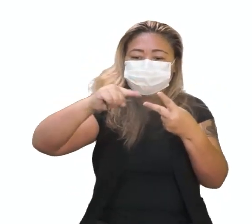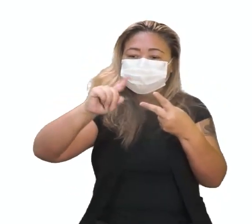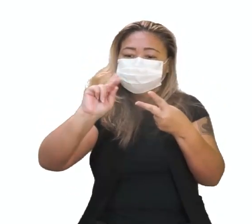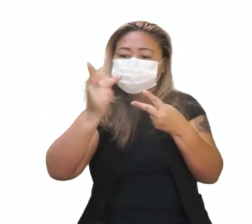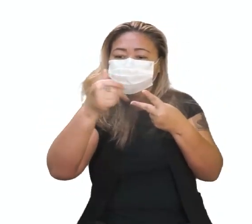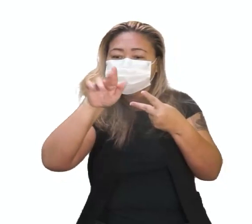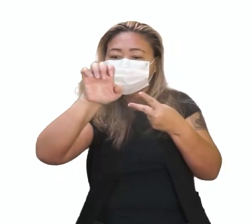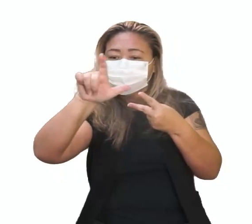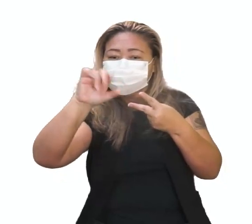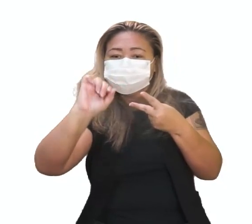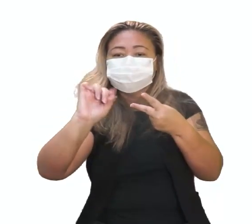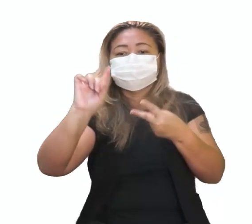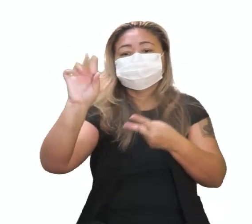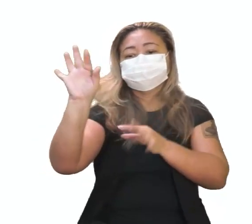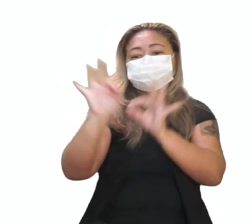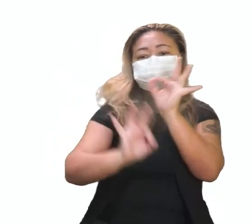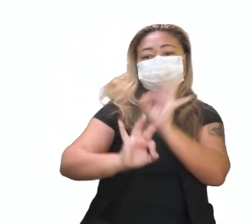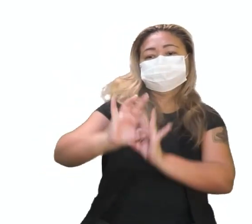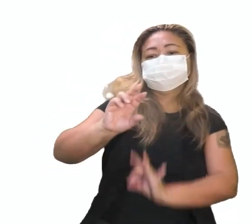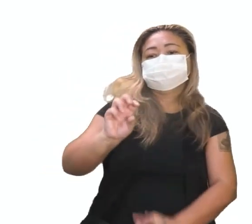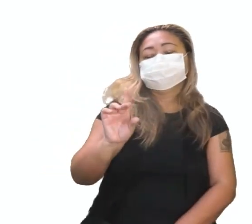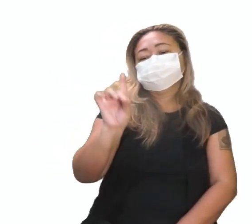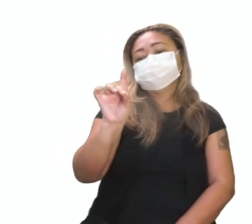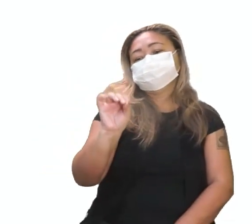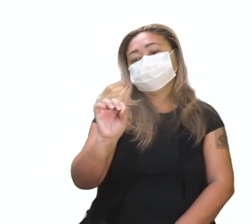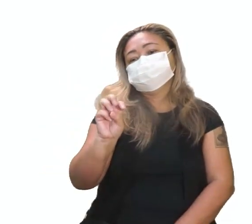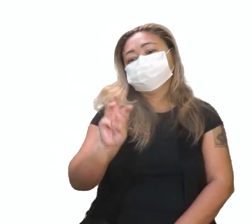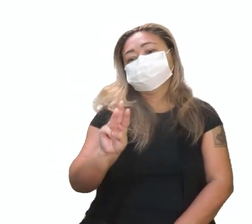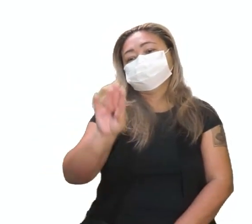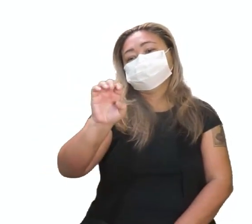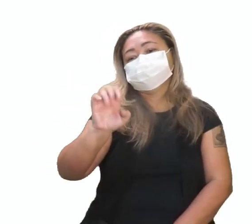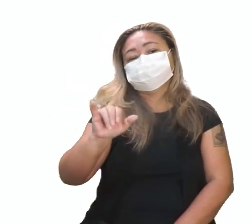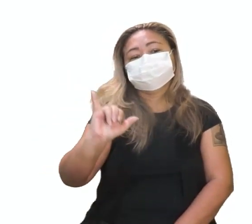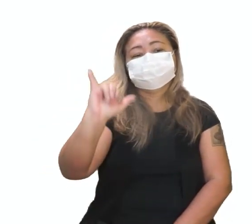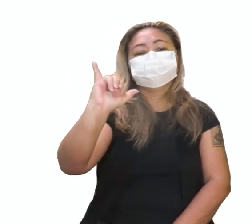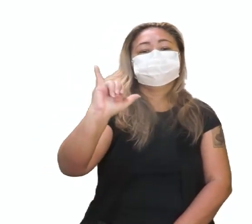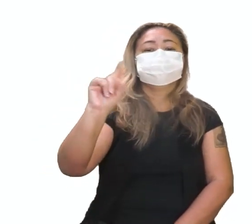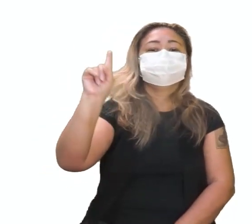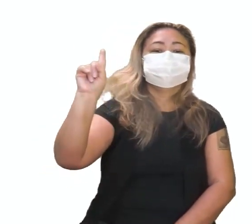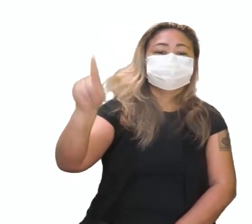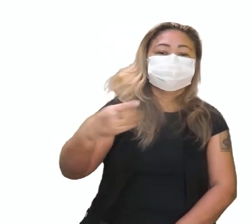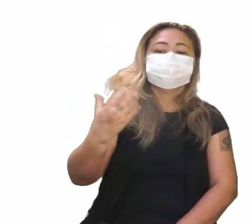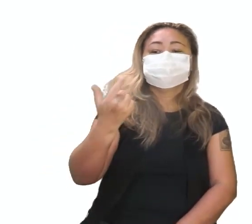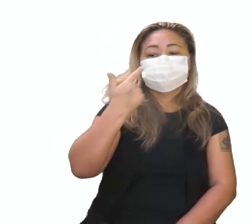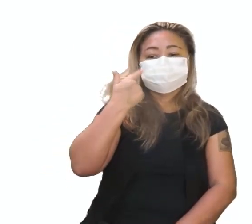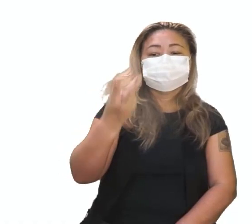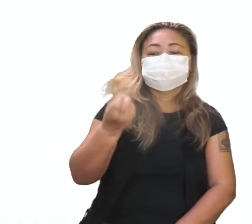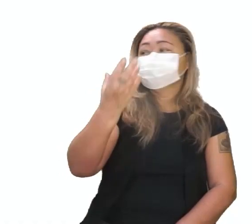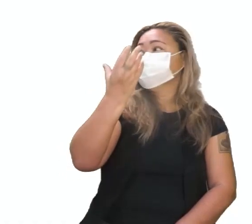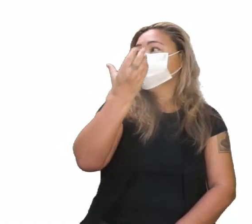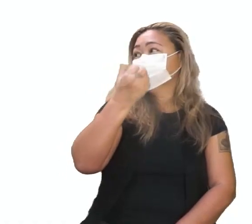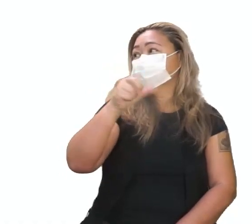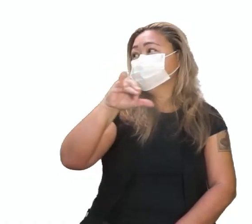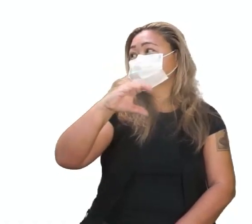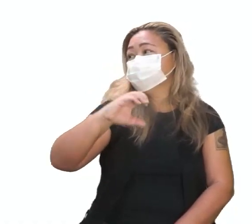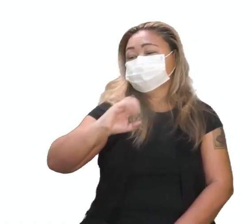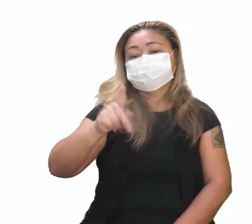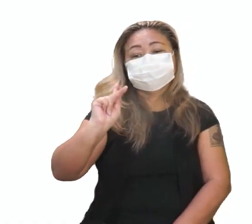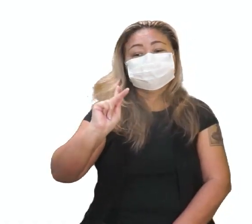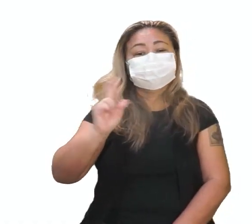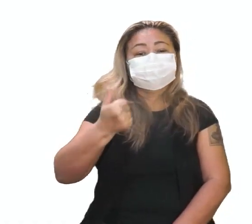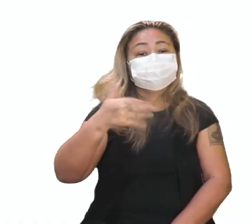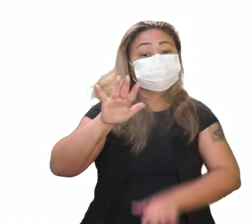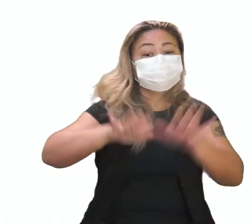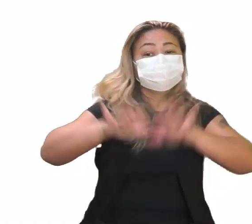formulada por James D. Watson. Eu só lembrava do Crick, né? Tu percebeu, né? O Crick e o Watson